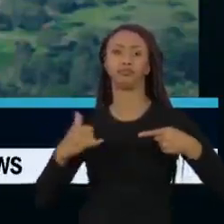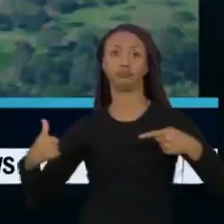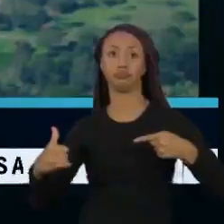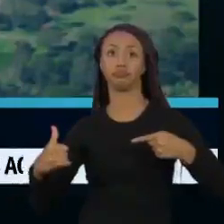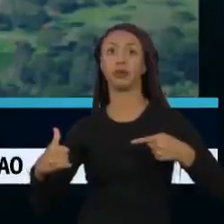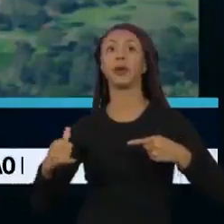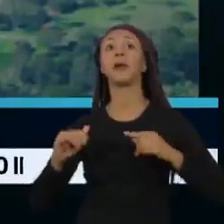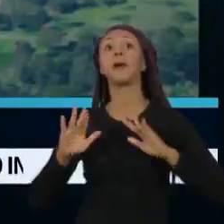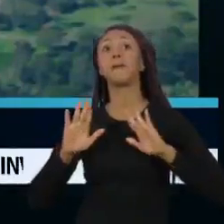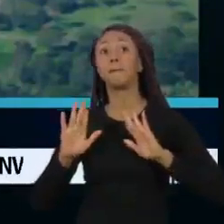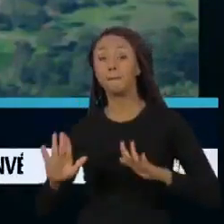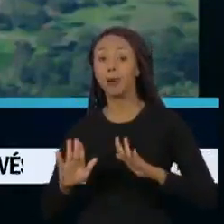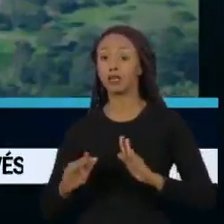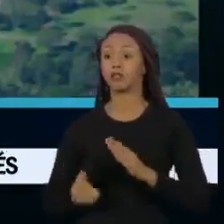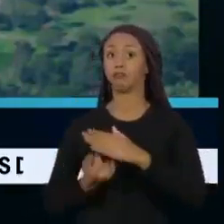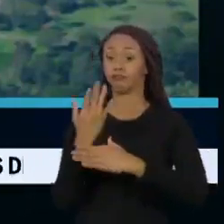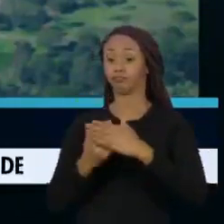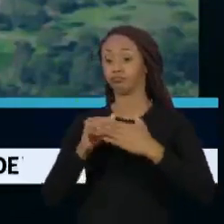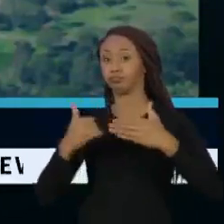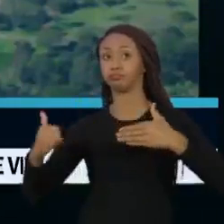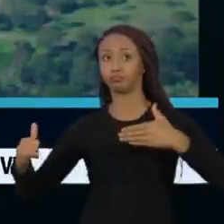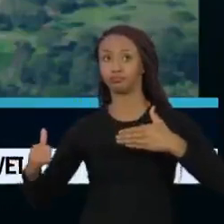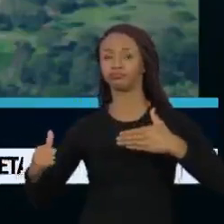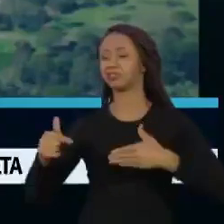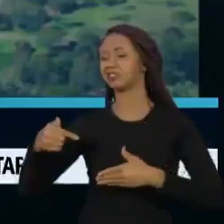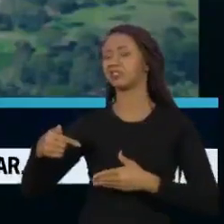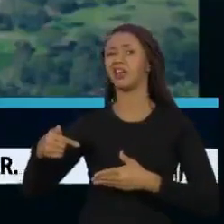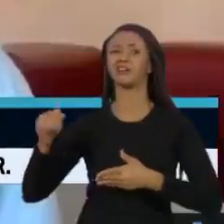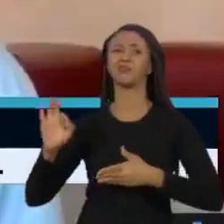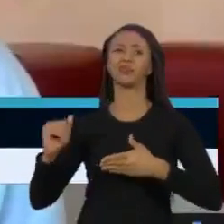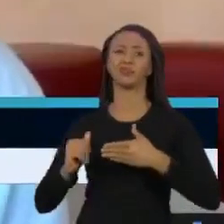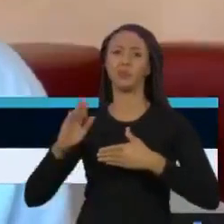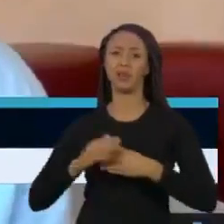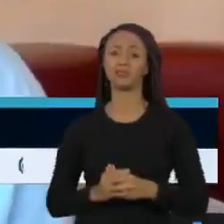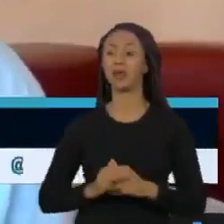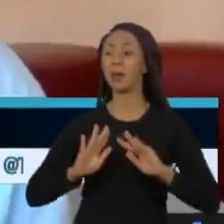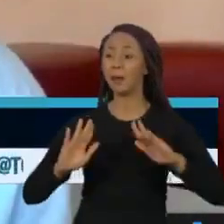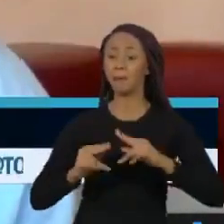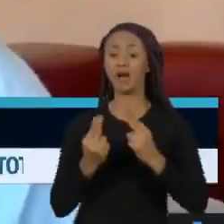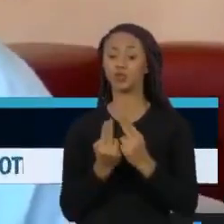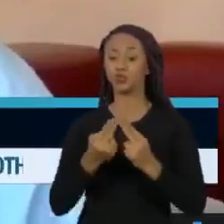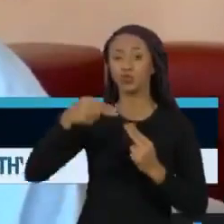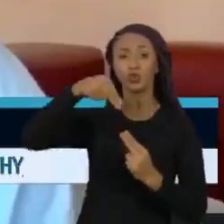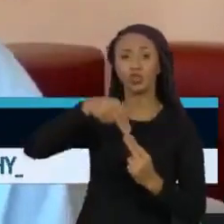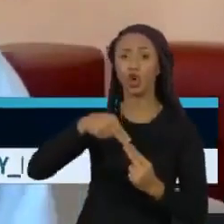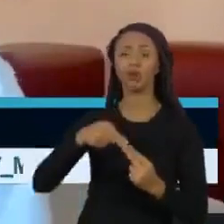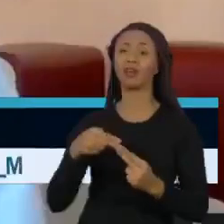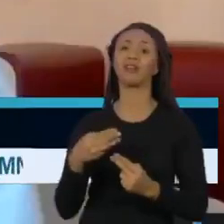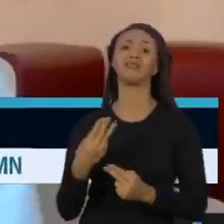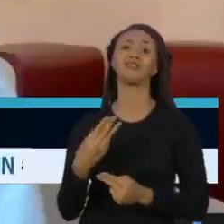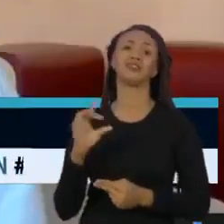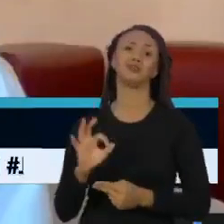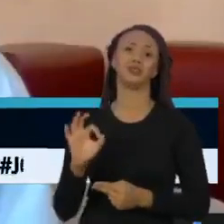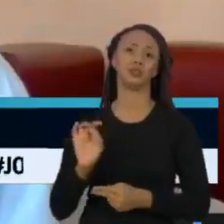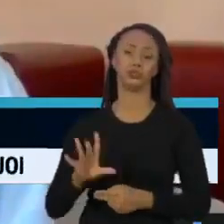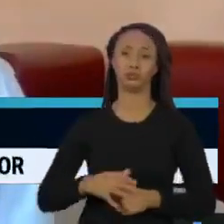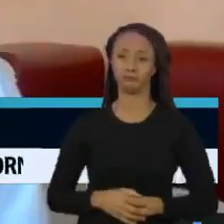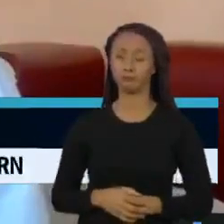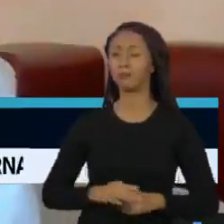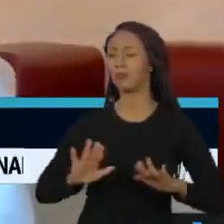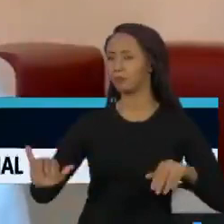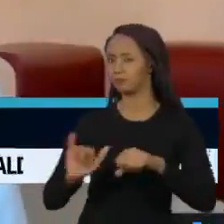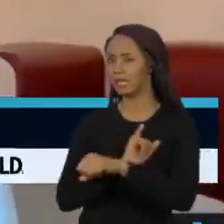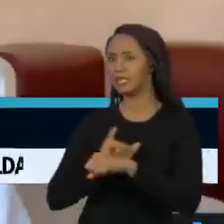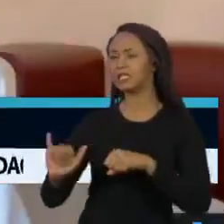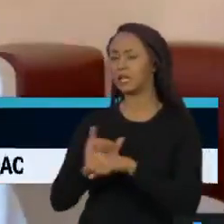de geração e o complexo nuclear representava menos de 3%. Por causa da crise de 2001, uma das medidas